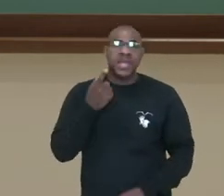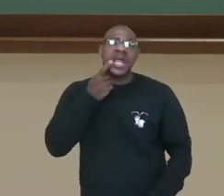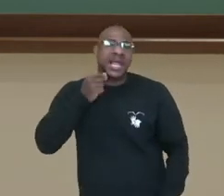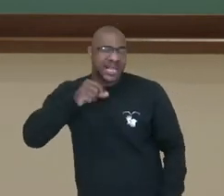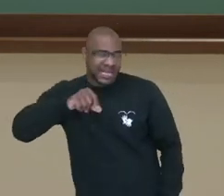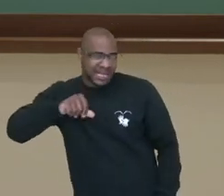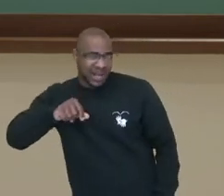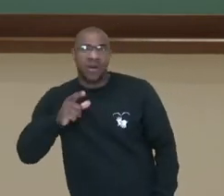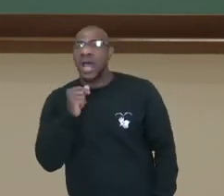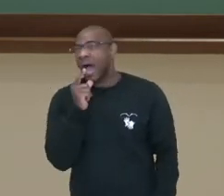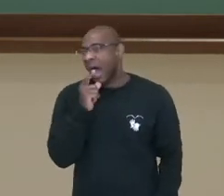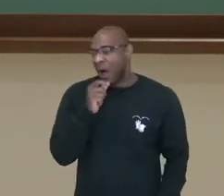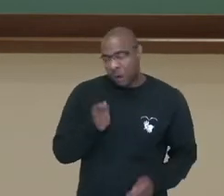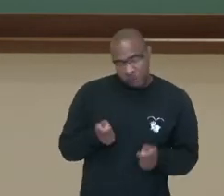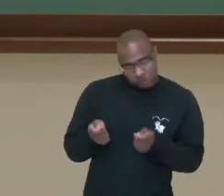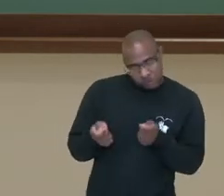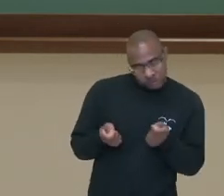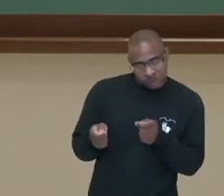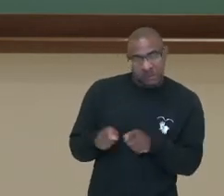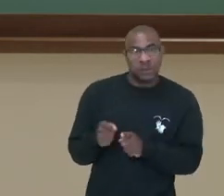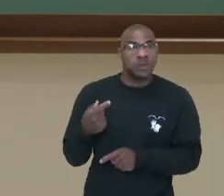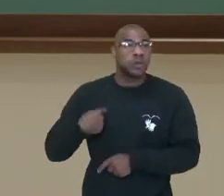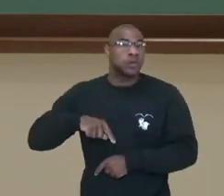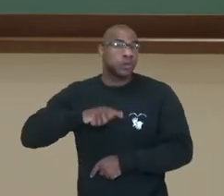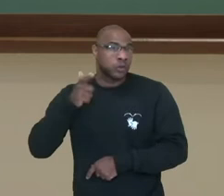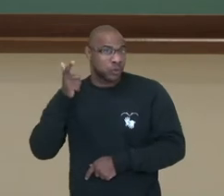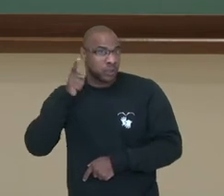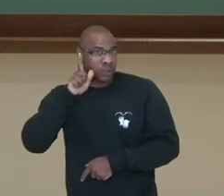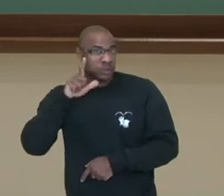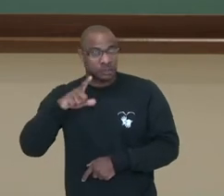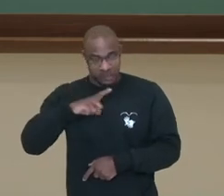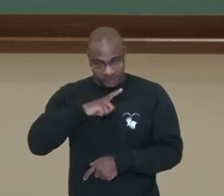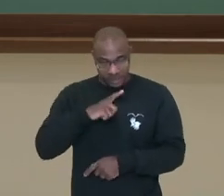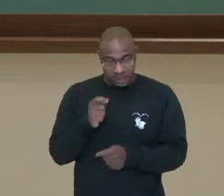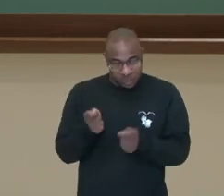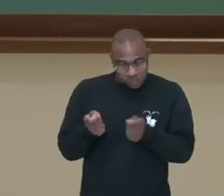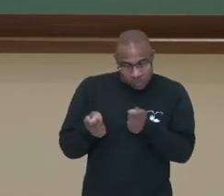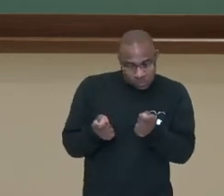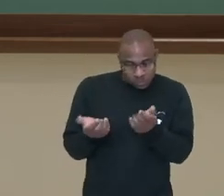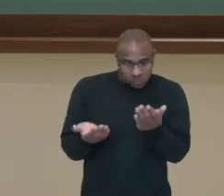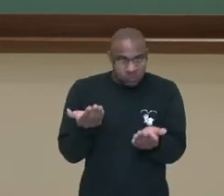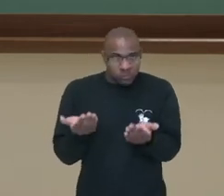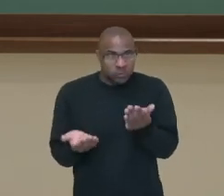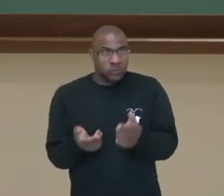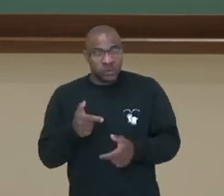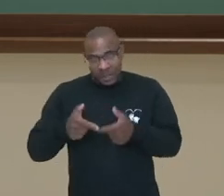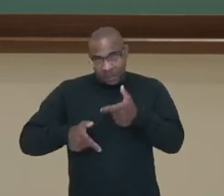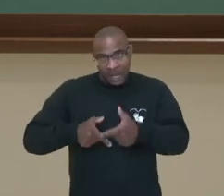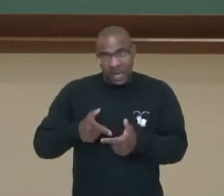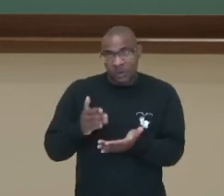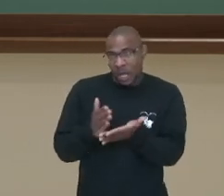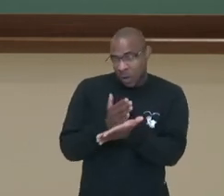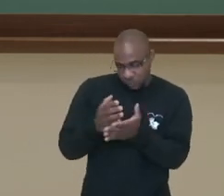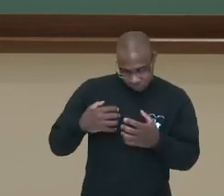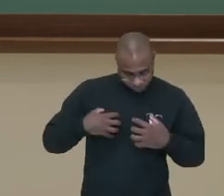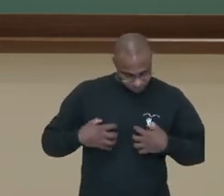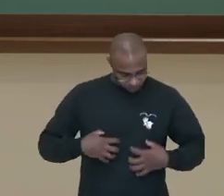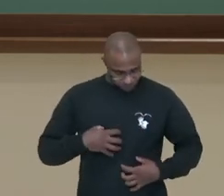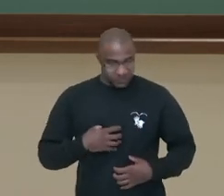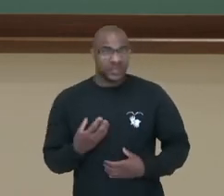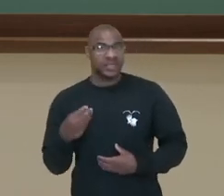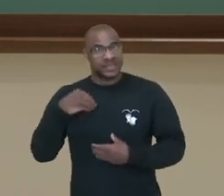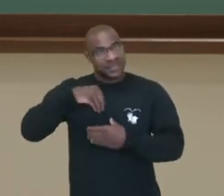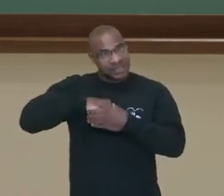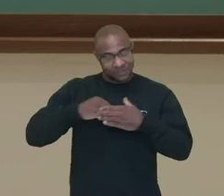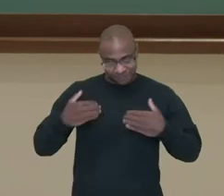automaticamente nós conseguimos manter esse equilíbrio através do trabalho de alguns órgãos que têm determinadas